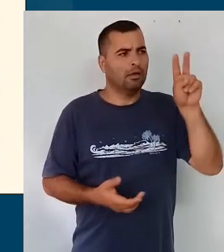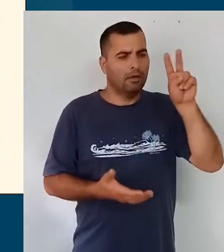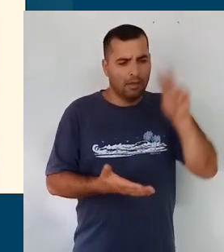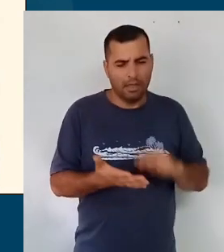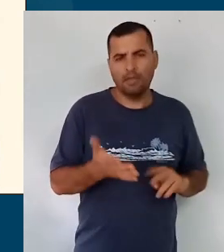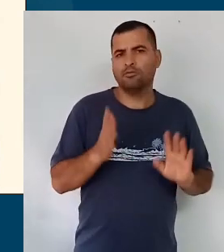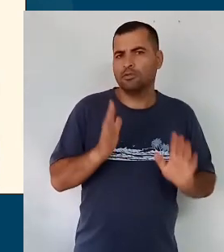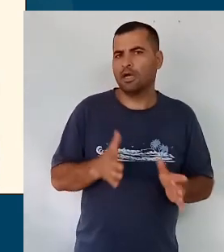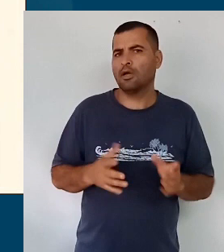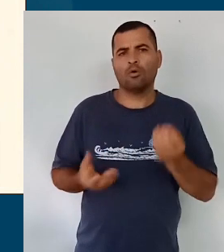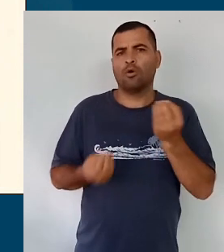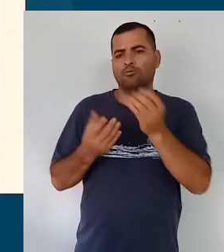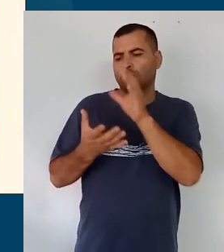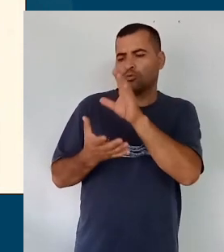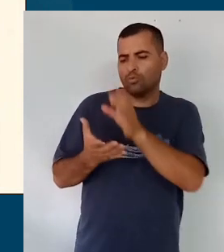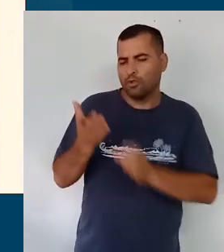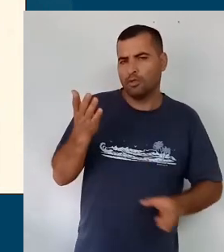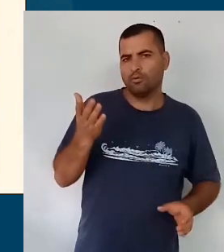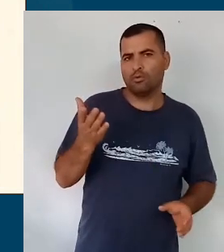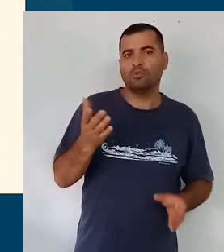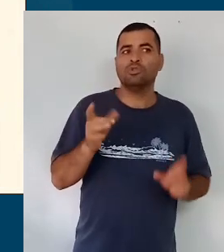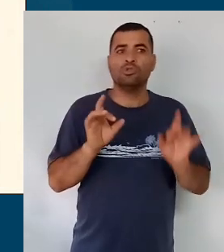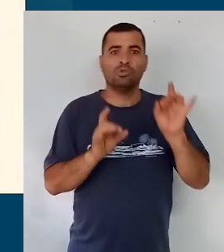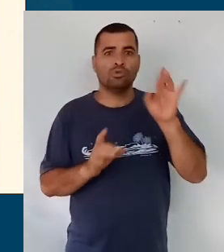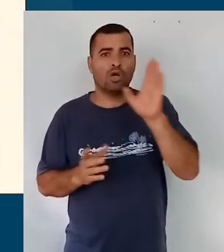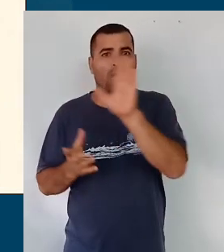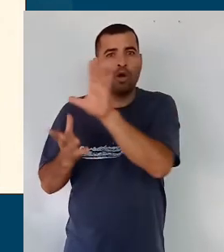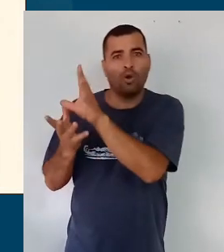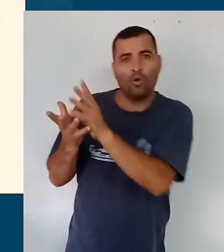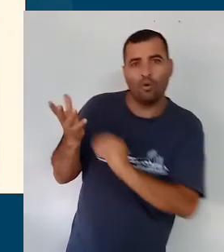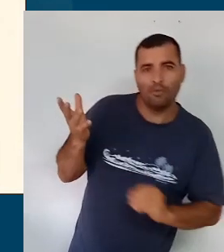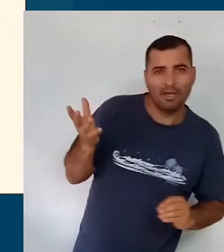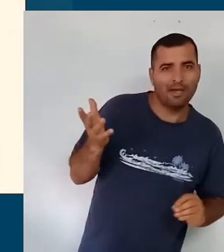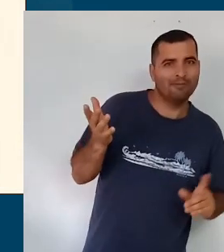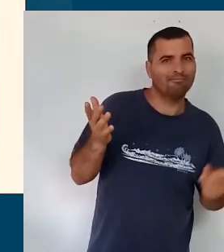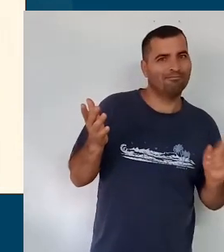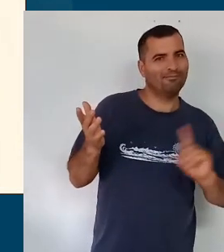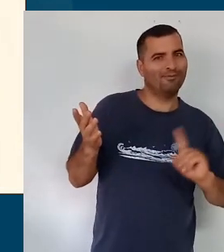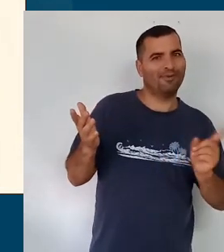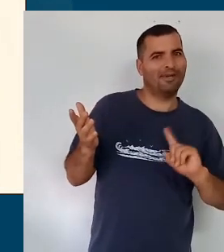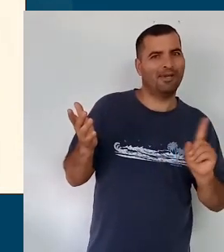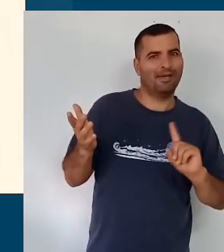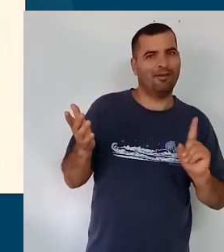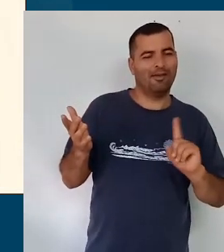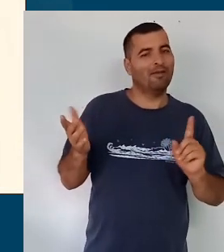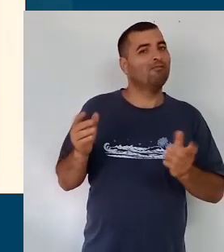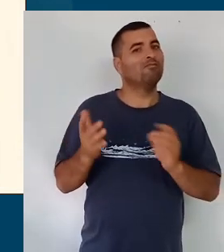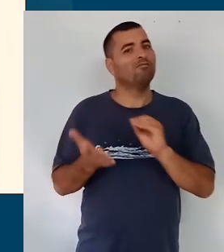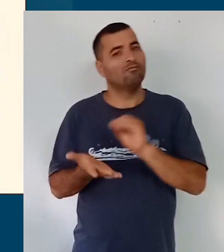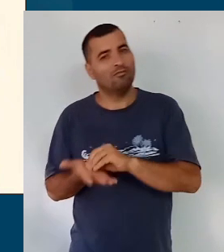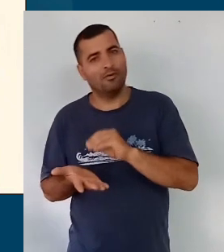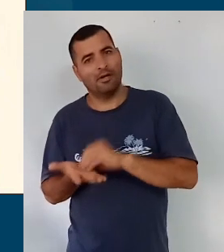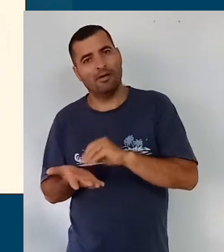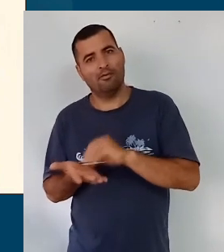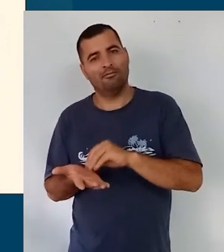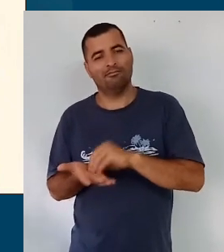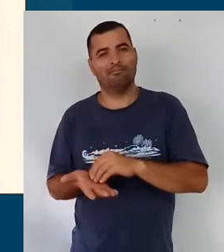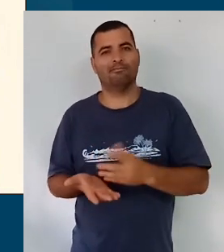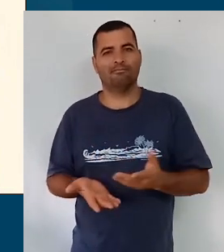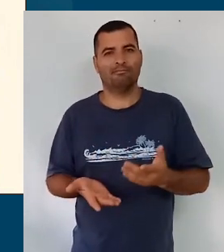foi feito. Então, só reproduzir aquilo que a BNCC traz não é suficiente para gerar um